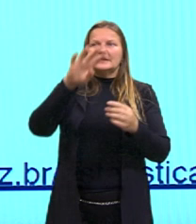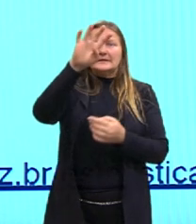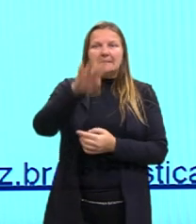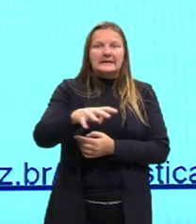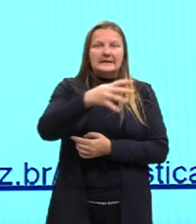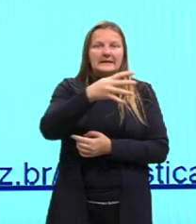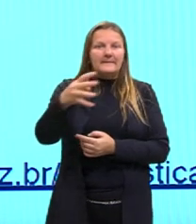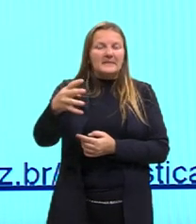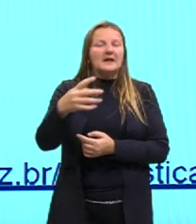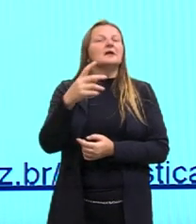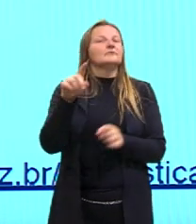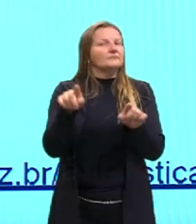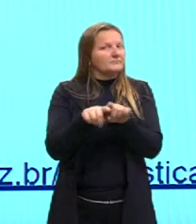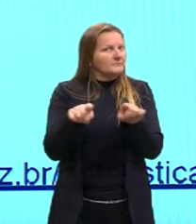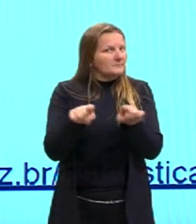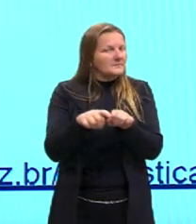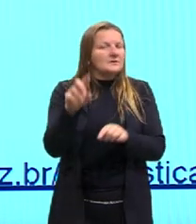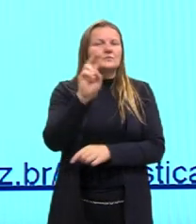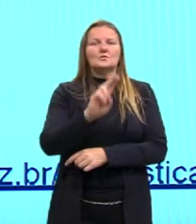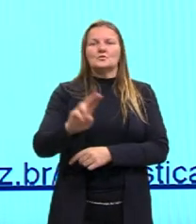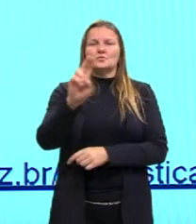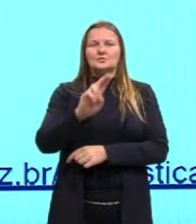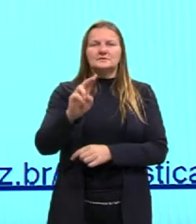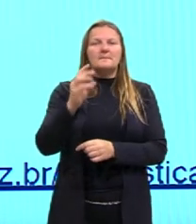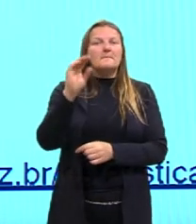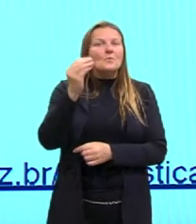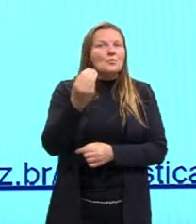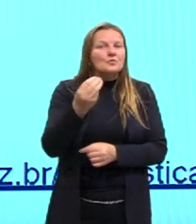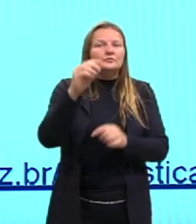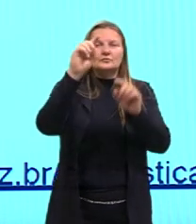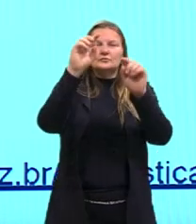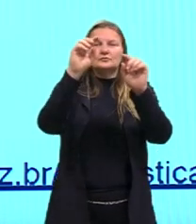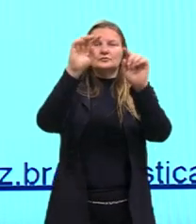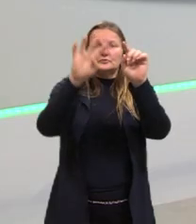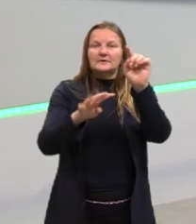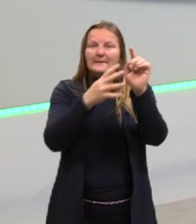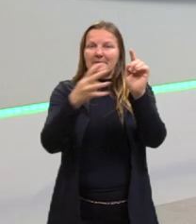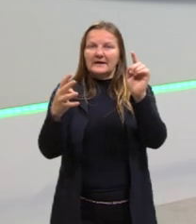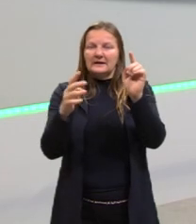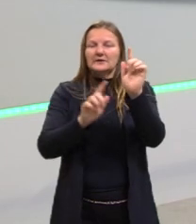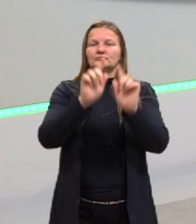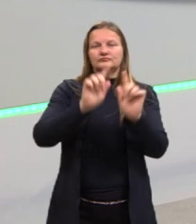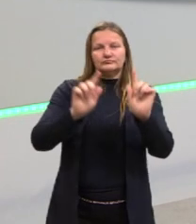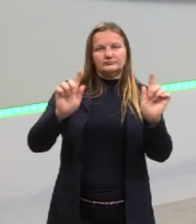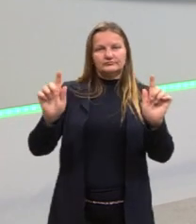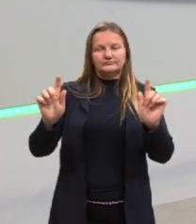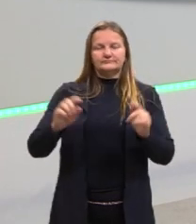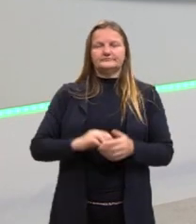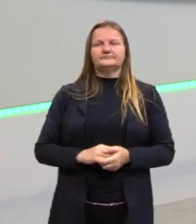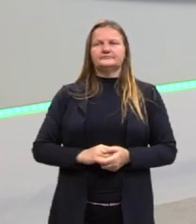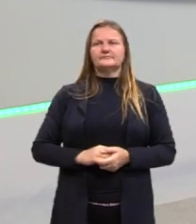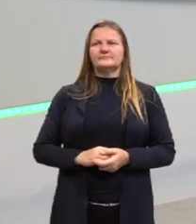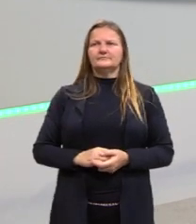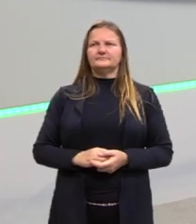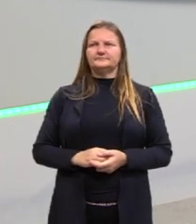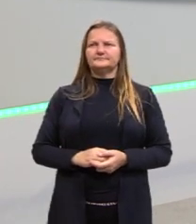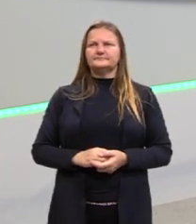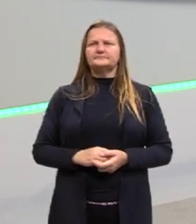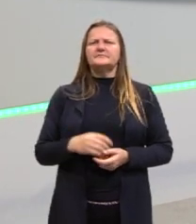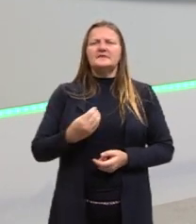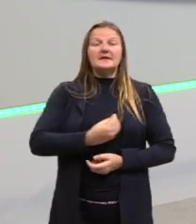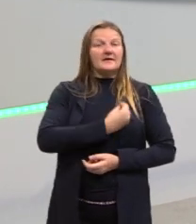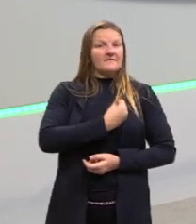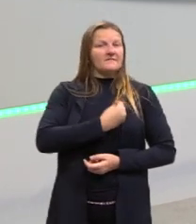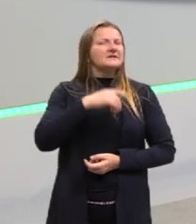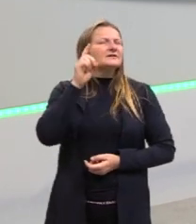muito comum da gente utilizar na estatística. E são meios aí que nós utilizamos no nosso cotidiano, né?